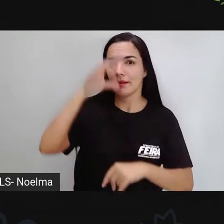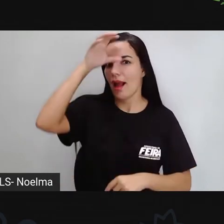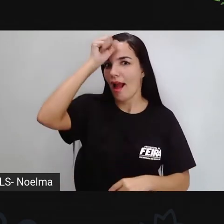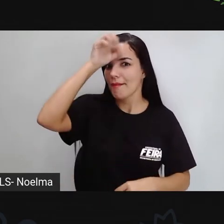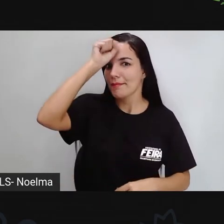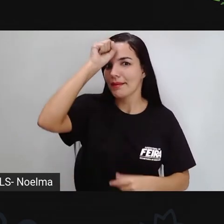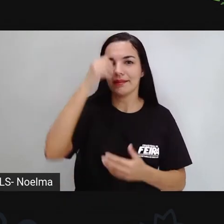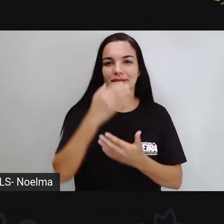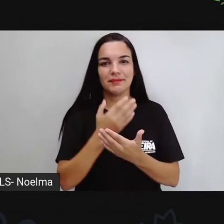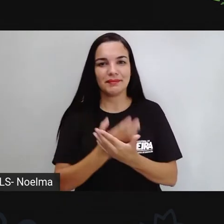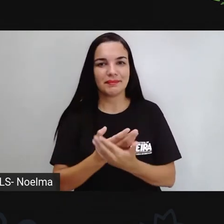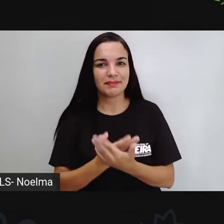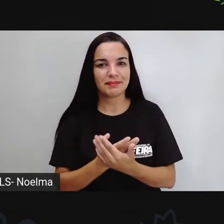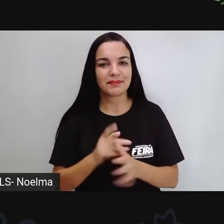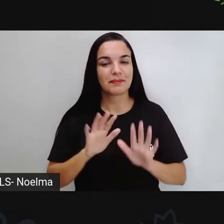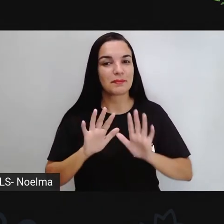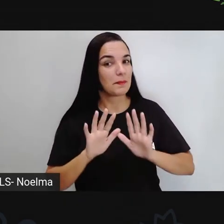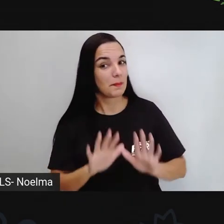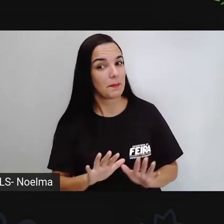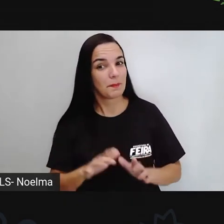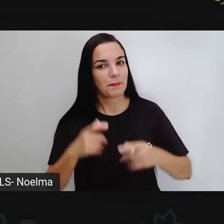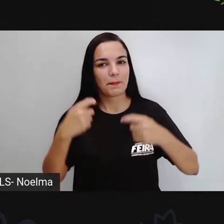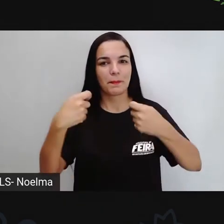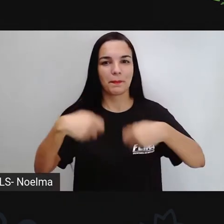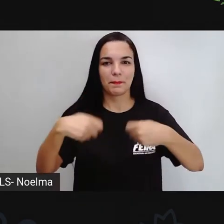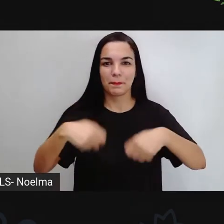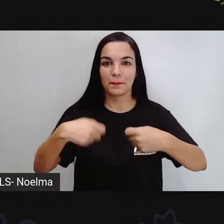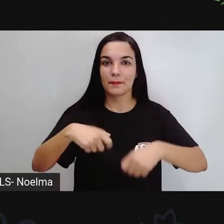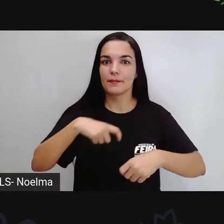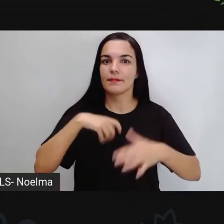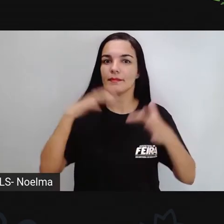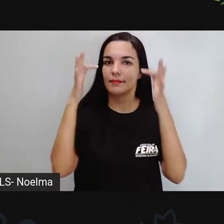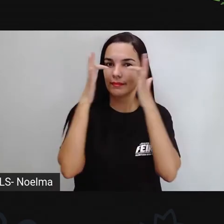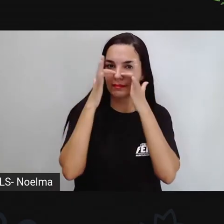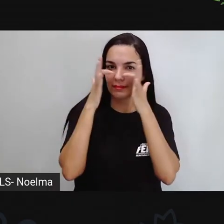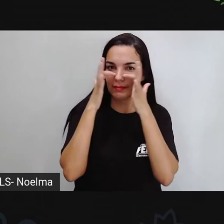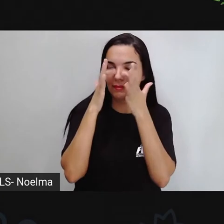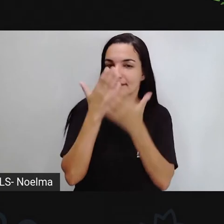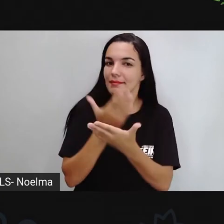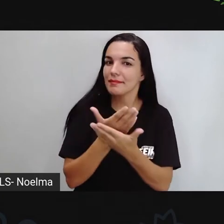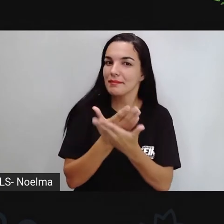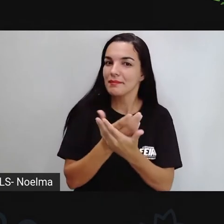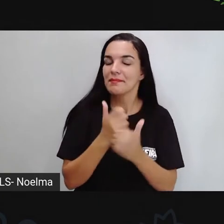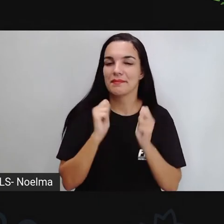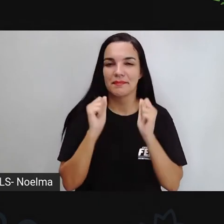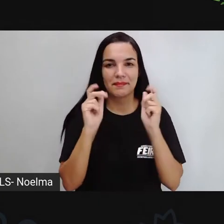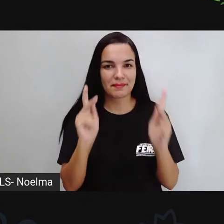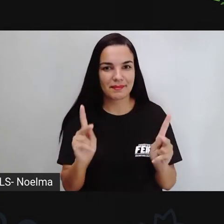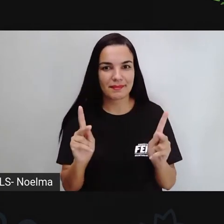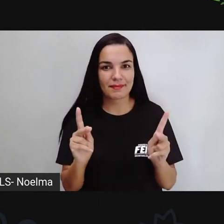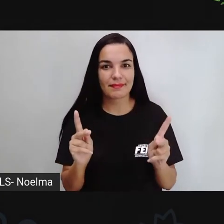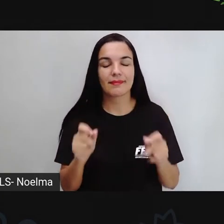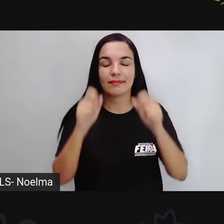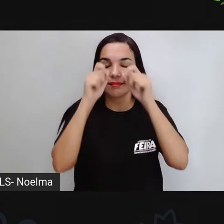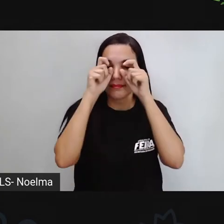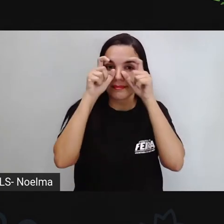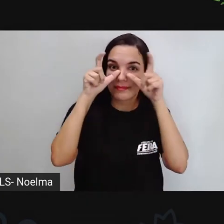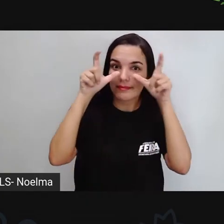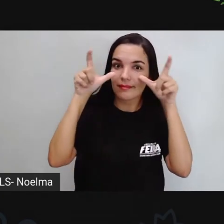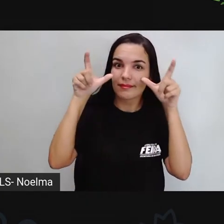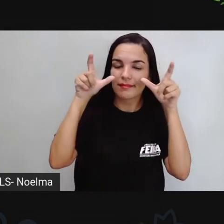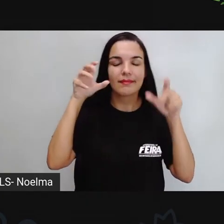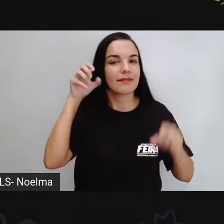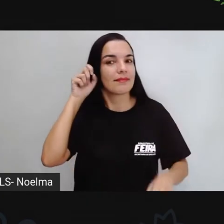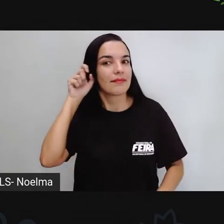estudam, mas para isso é necessário que você esteja aí prestando atenção, certo? Com os olhos atentos, os